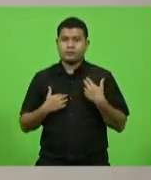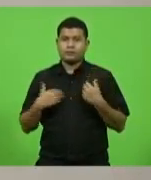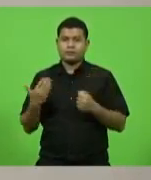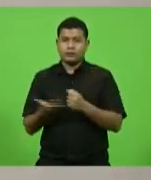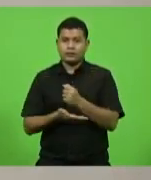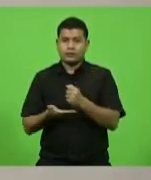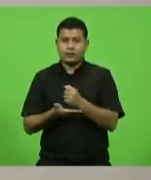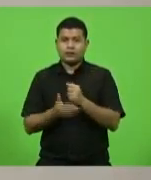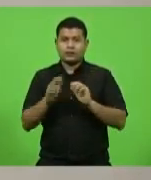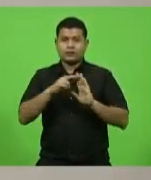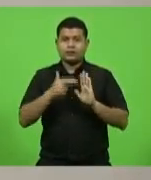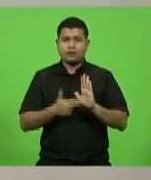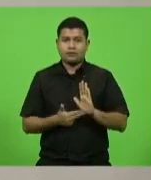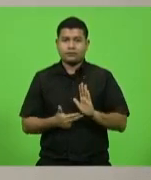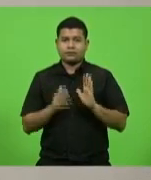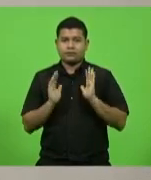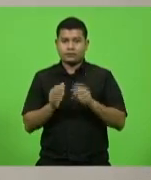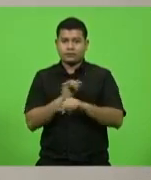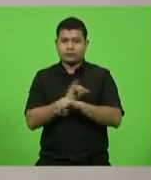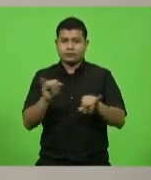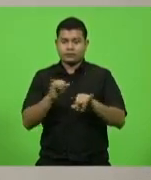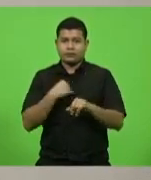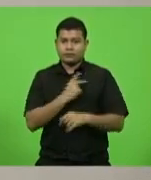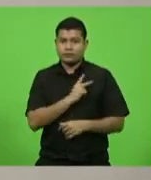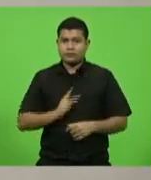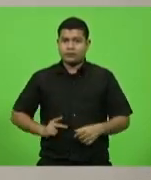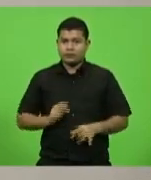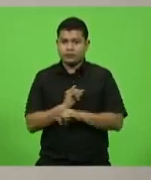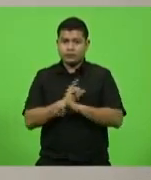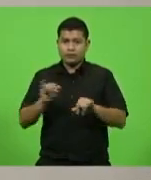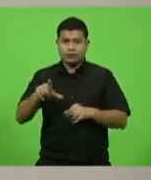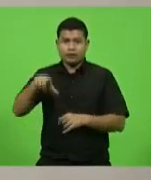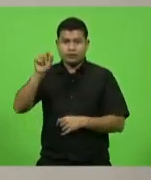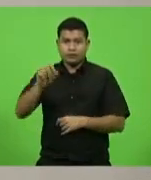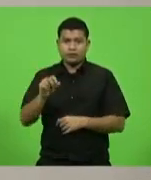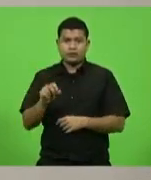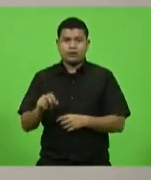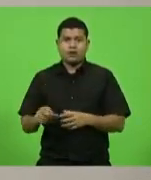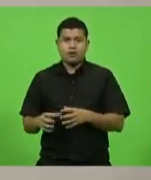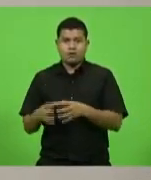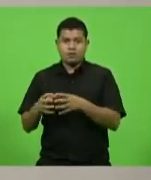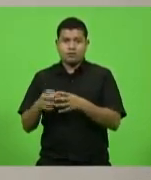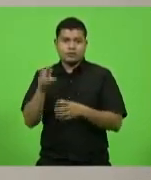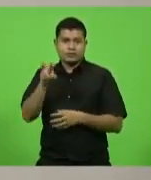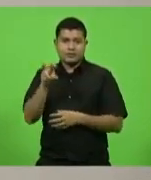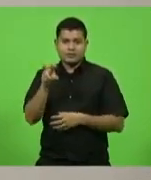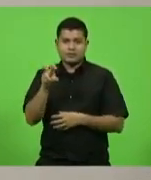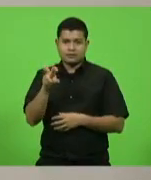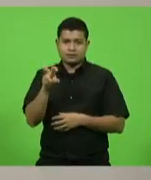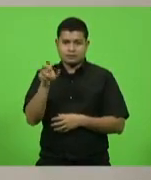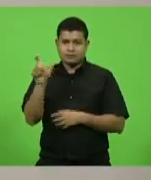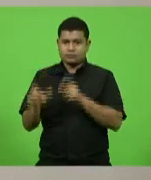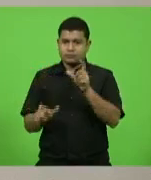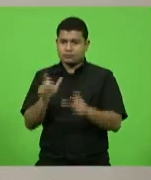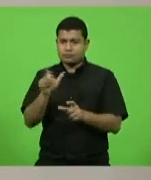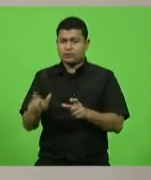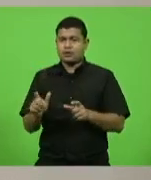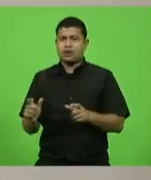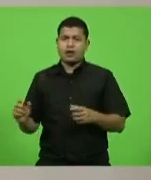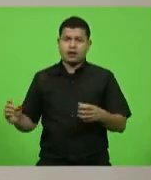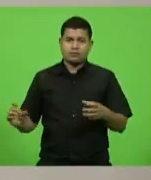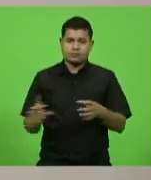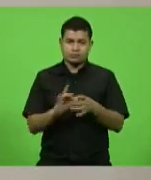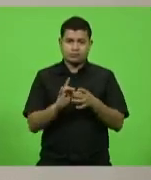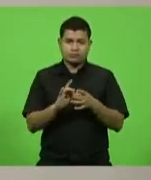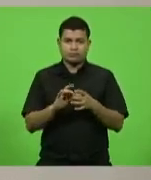citadas, esta presidência informa que a escolha dos cinco membros da Assembleia Legislativa de Santa Catarina para compor o Tribunal Especial